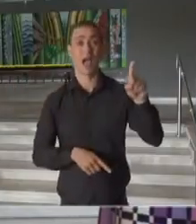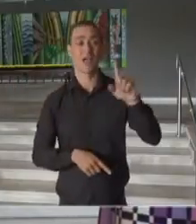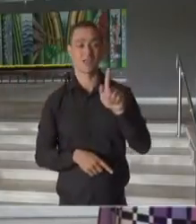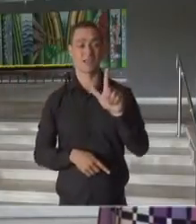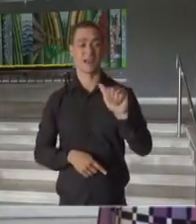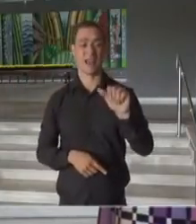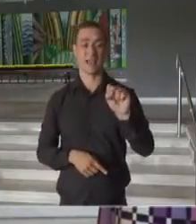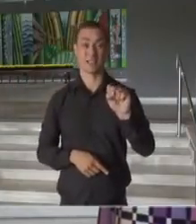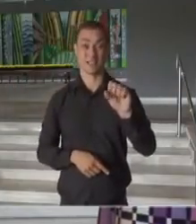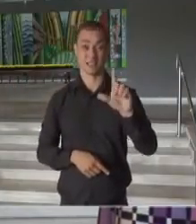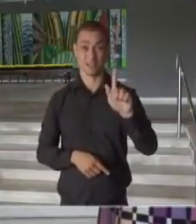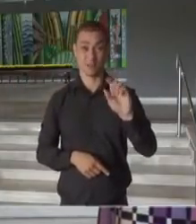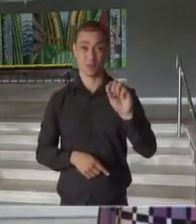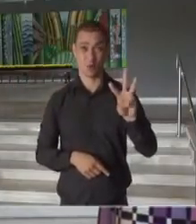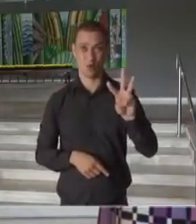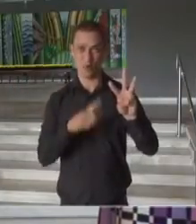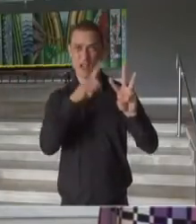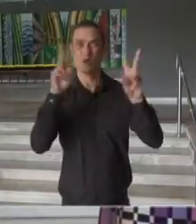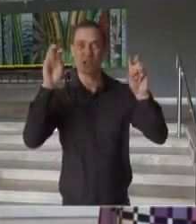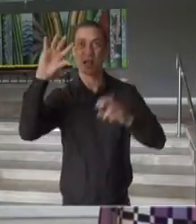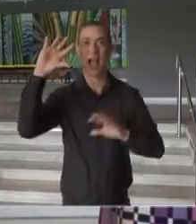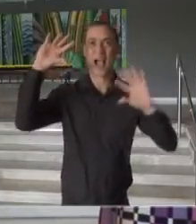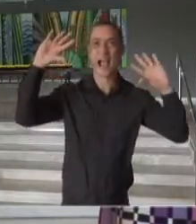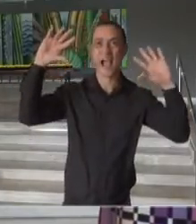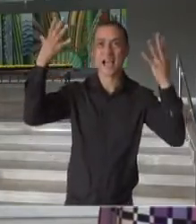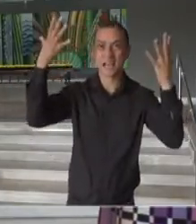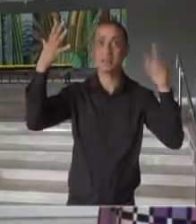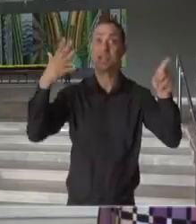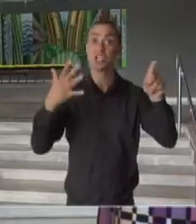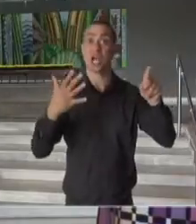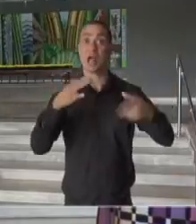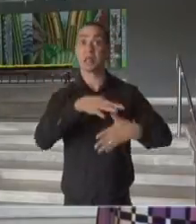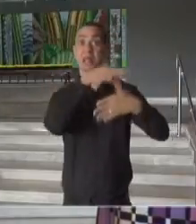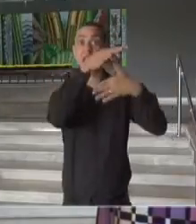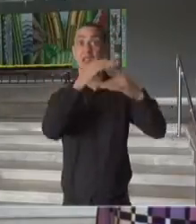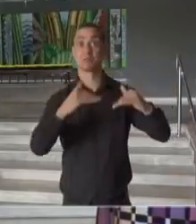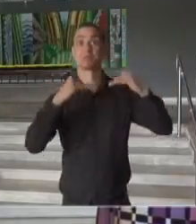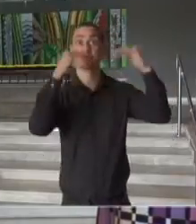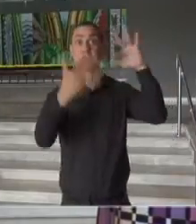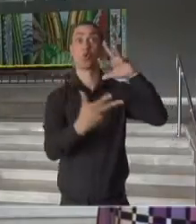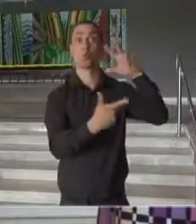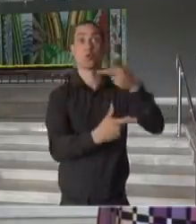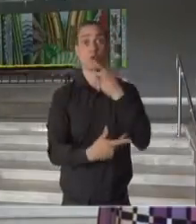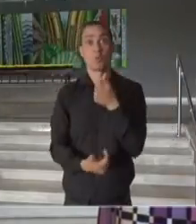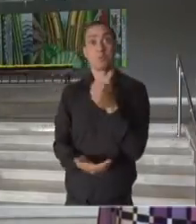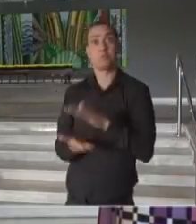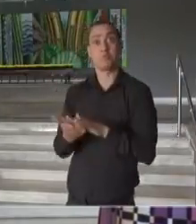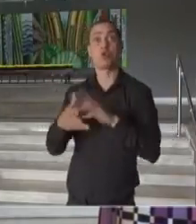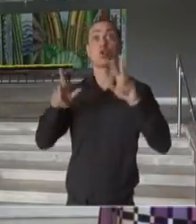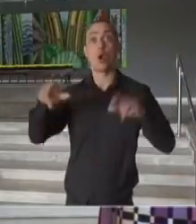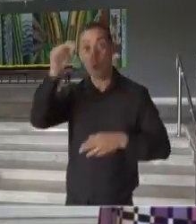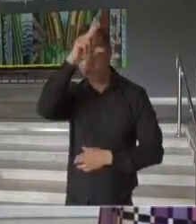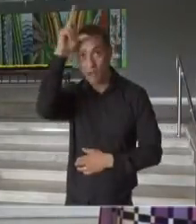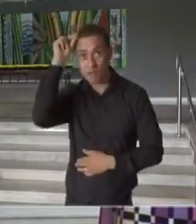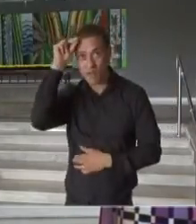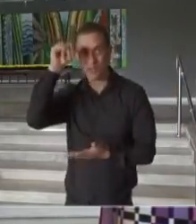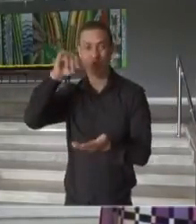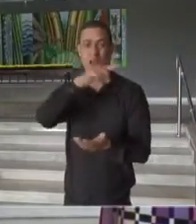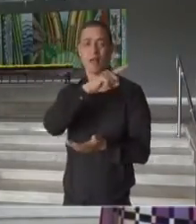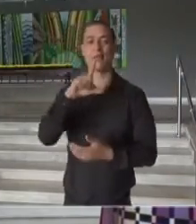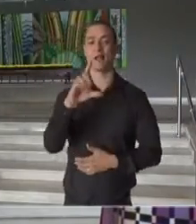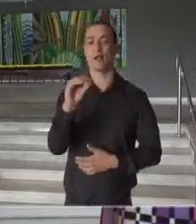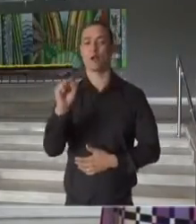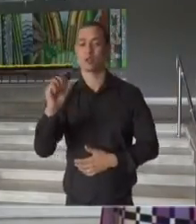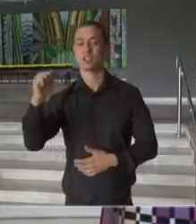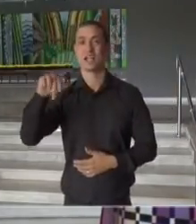Cúpula do Clima, recebemos elogios, inclusive, de grandes autoridades internacionais, como o prefeito de Los Angeles, com o